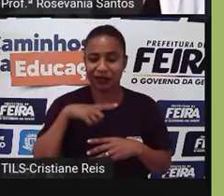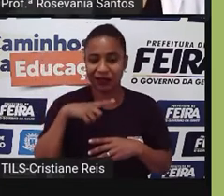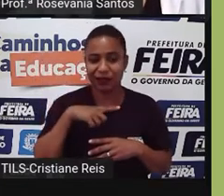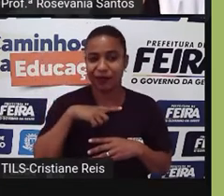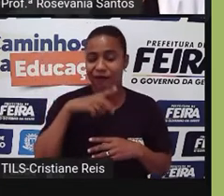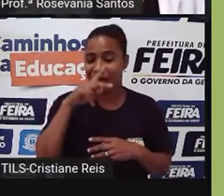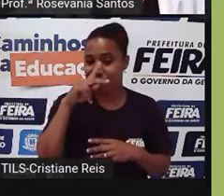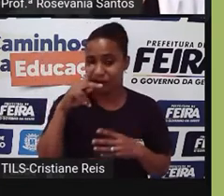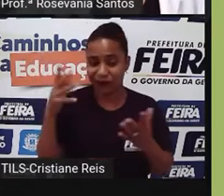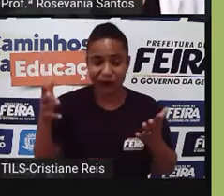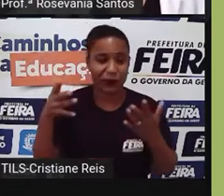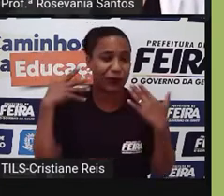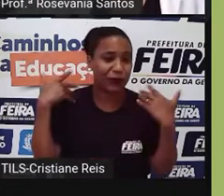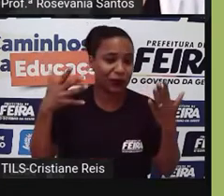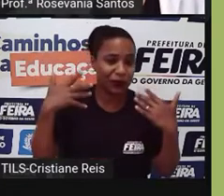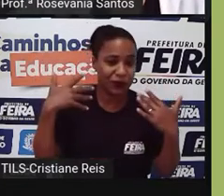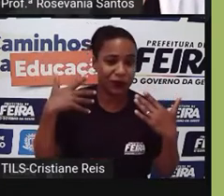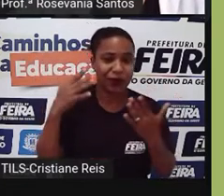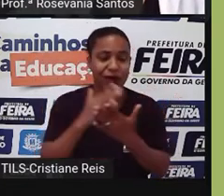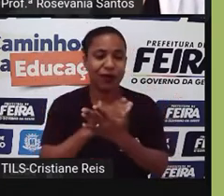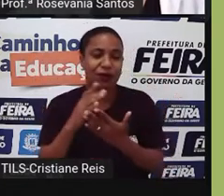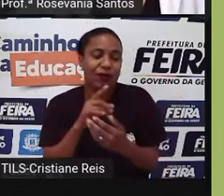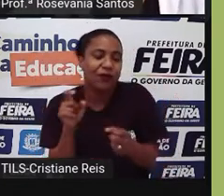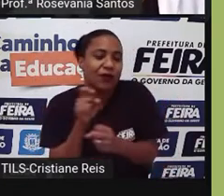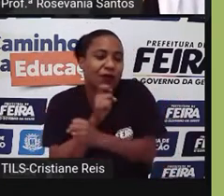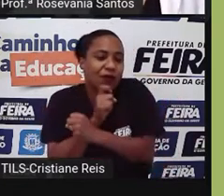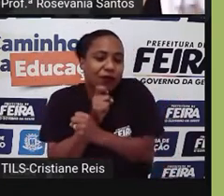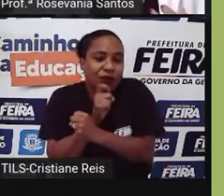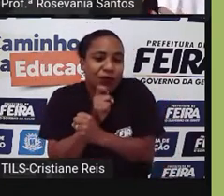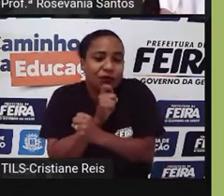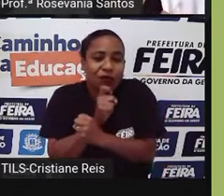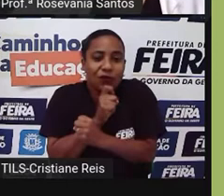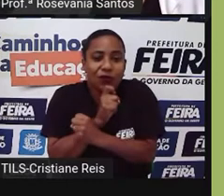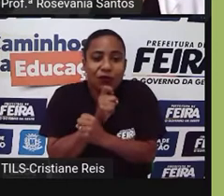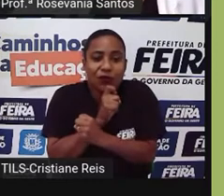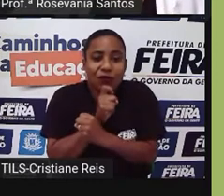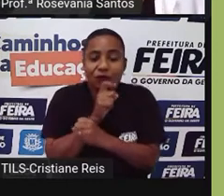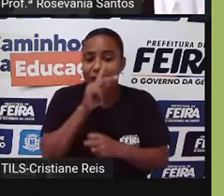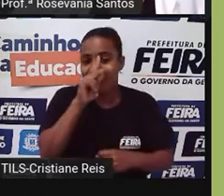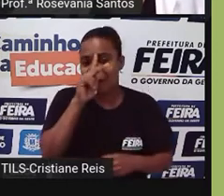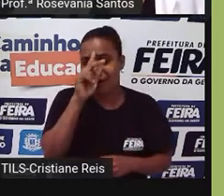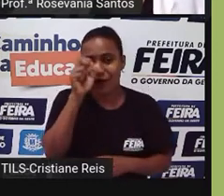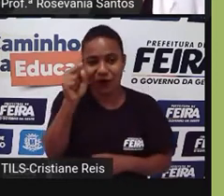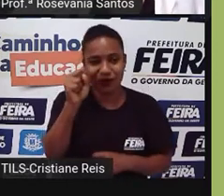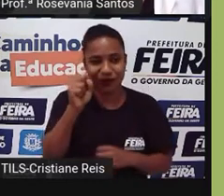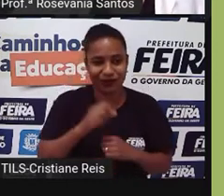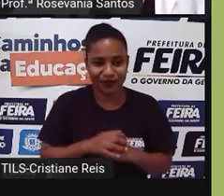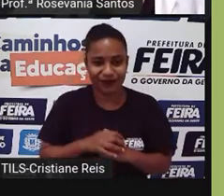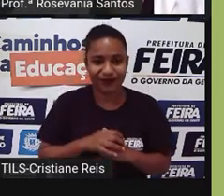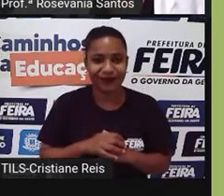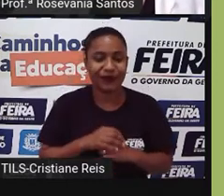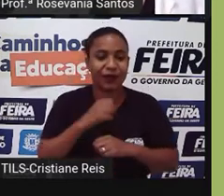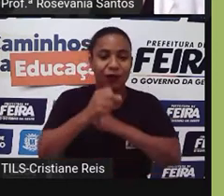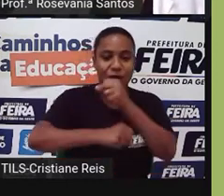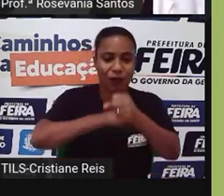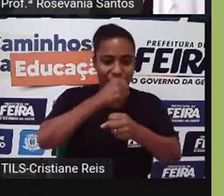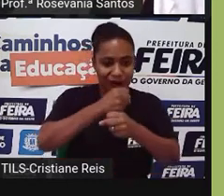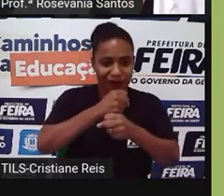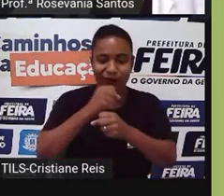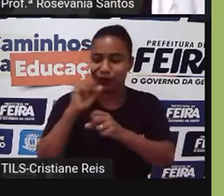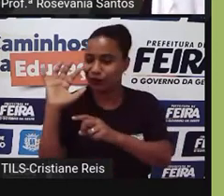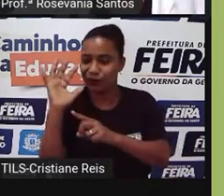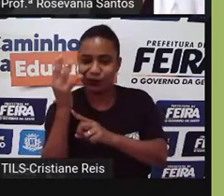nas regiões mais aqui, né, que pega essa característica, né, próxima, vamos dizer assim, né, desses